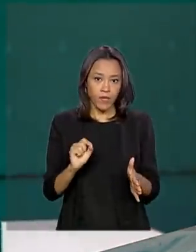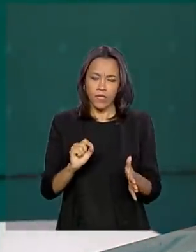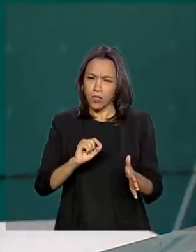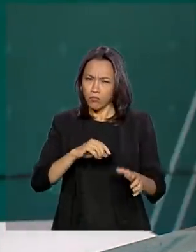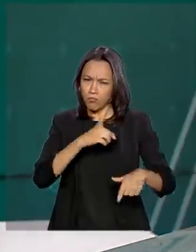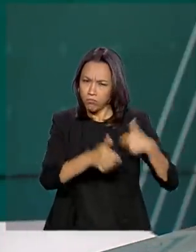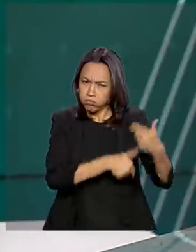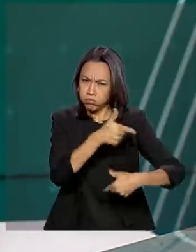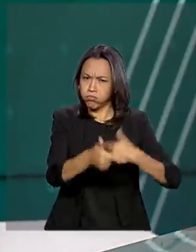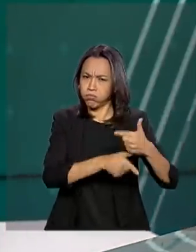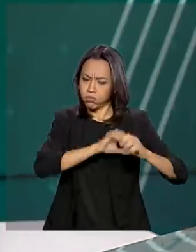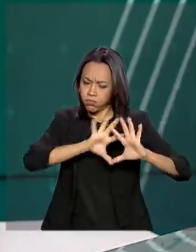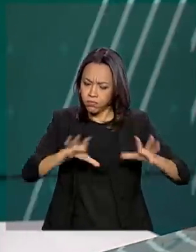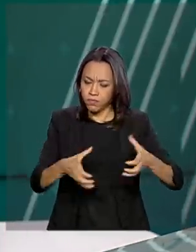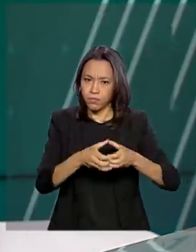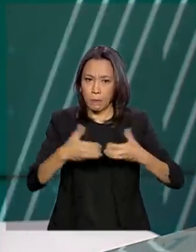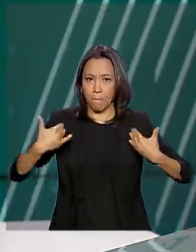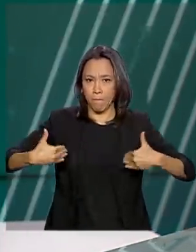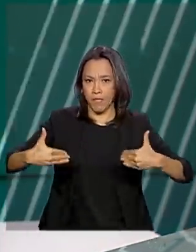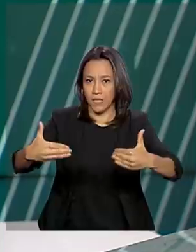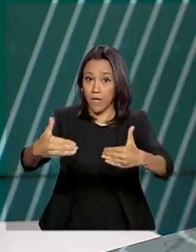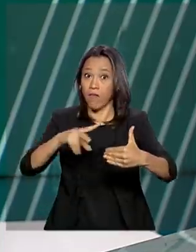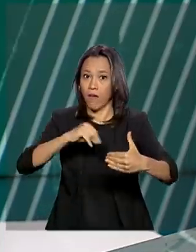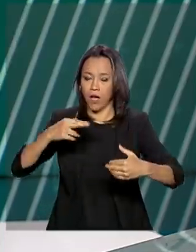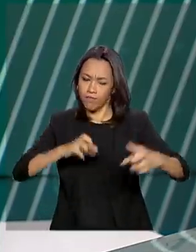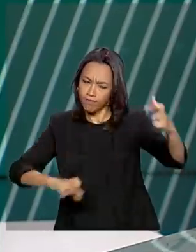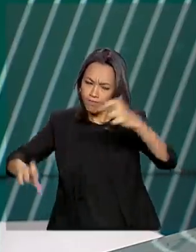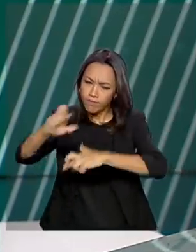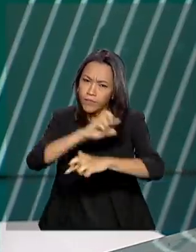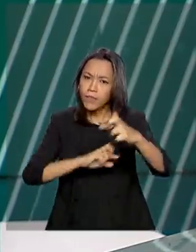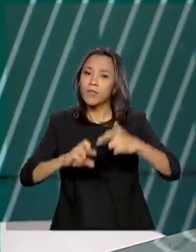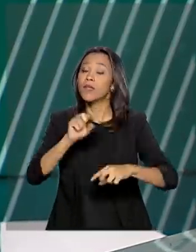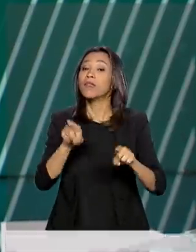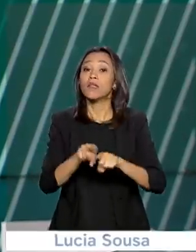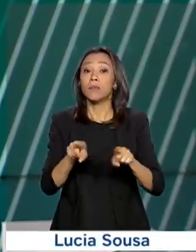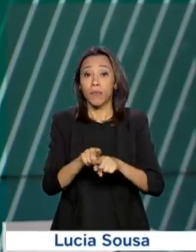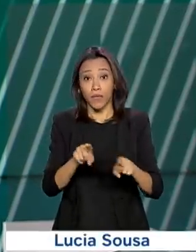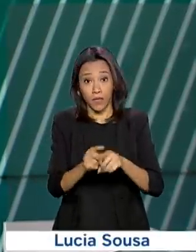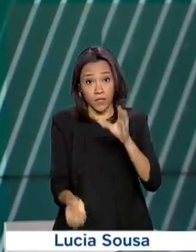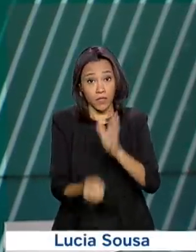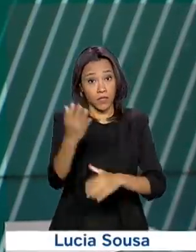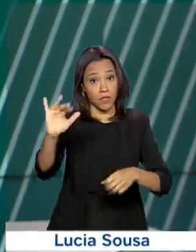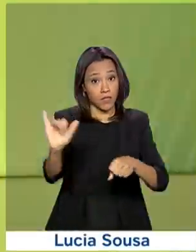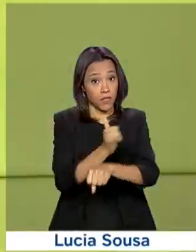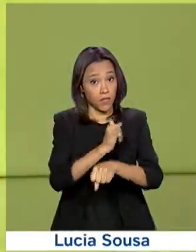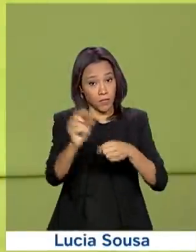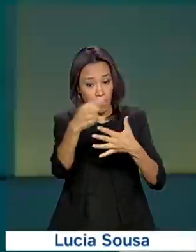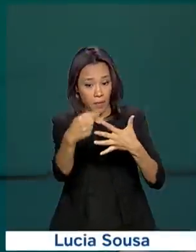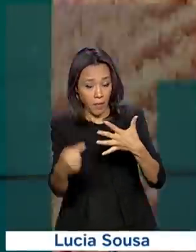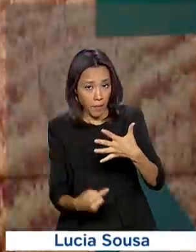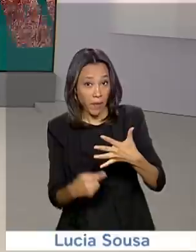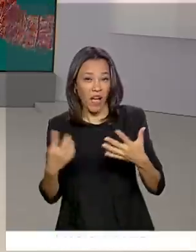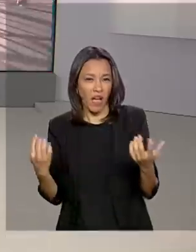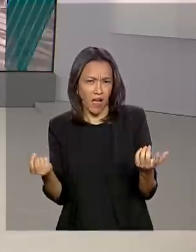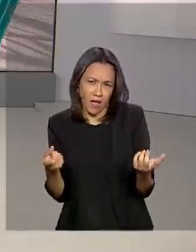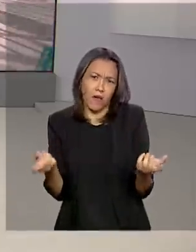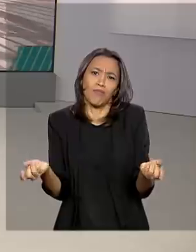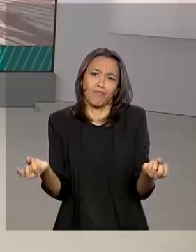articulada dos ministérios vai monitorar e definir medidas de enfrentamento ao novo coronavírus no Brasil.